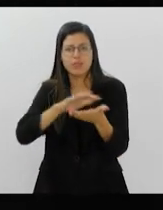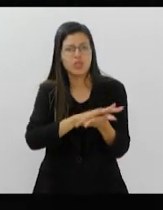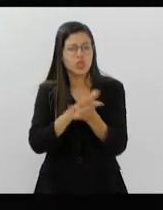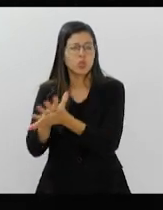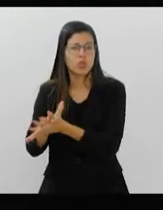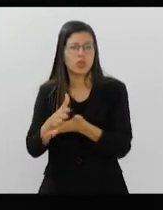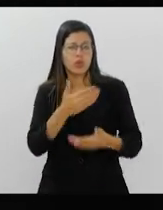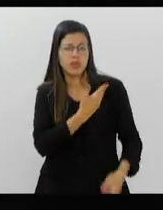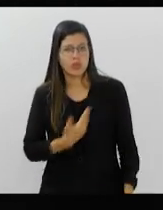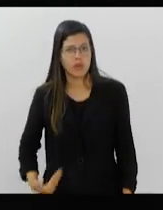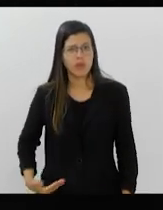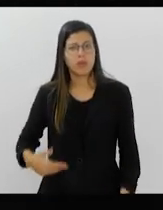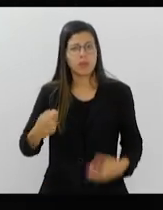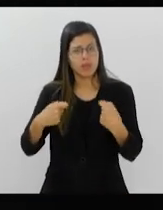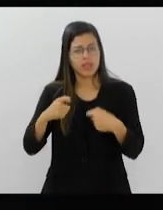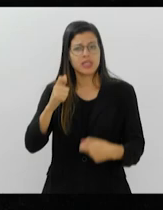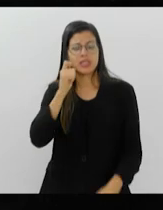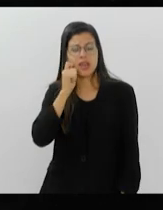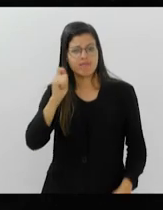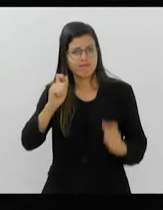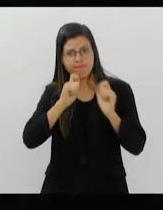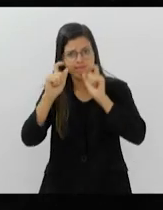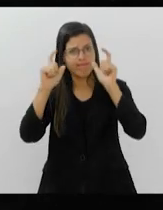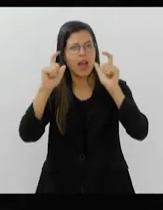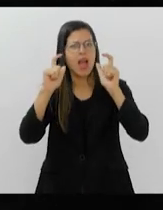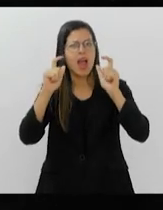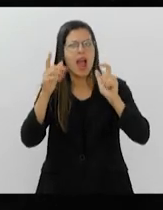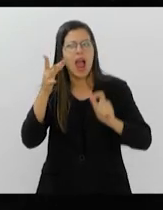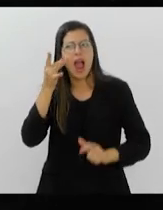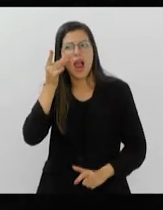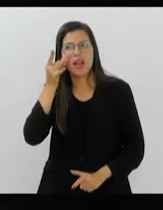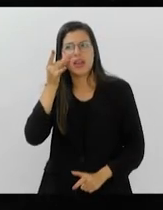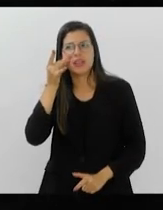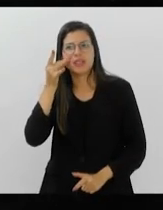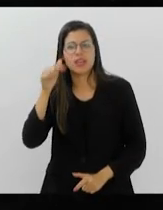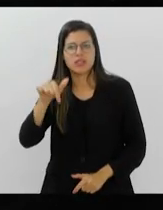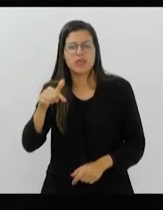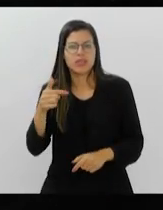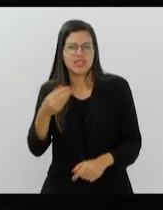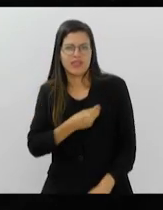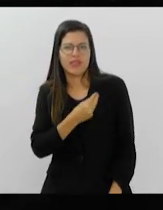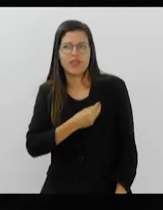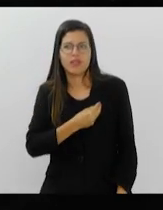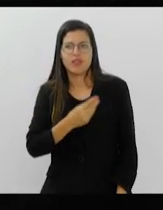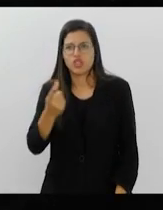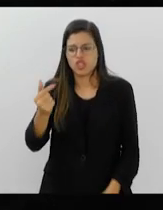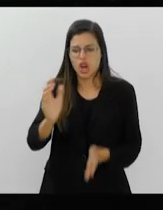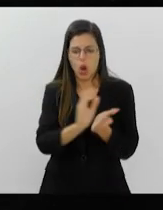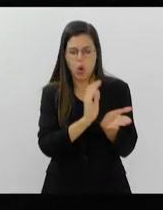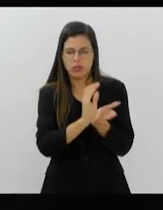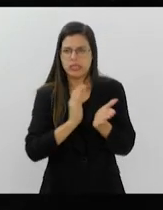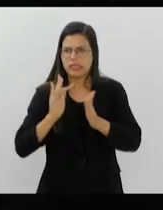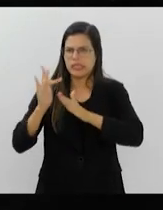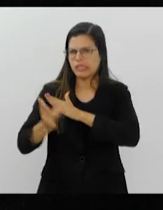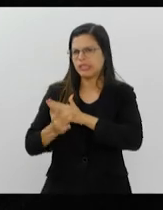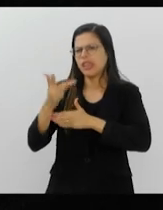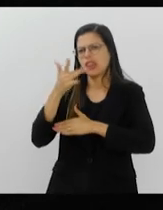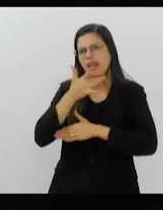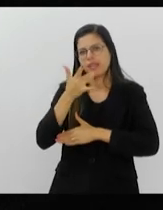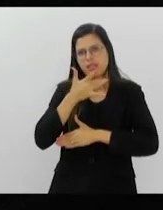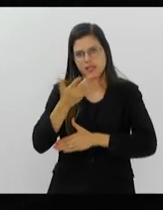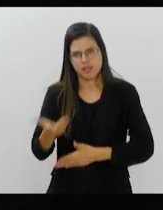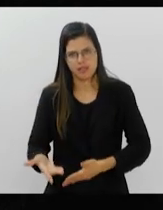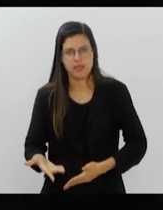um pouco para a realidade, porque realmente, viver a realidade que você vive ganhando dinheirinho, só aqui na rede social, deve ser uma delícia,